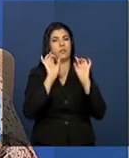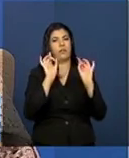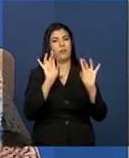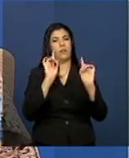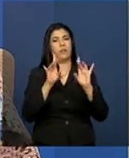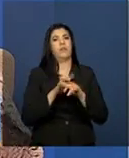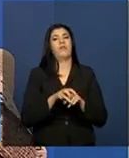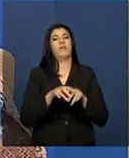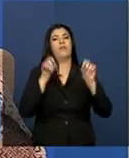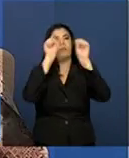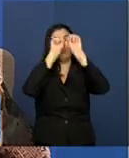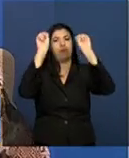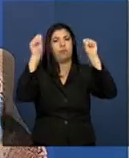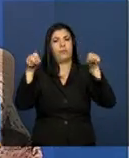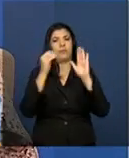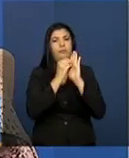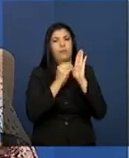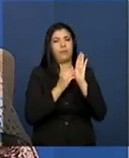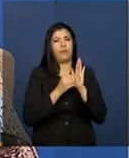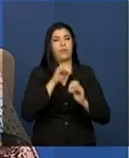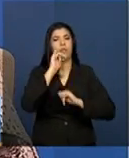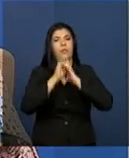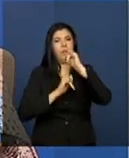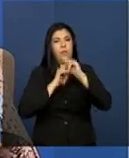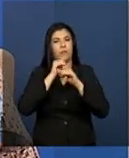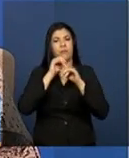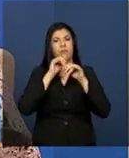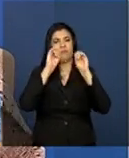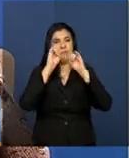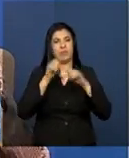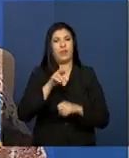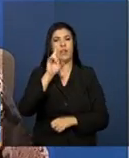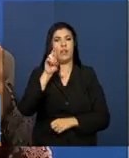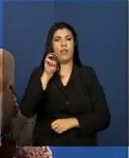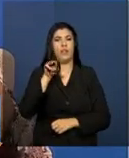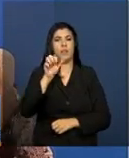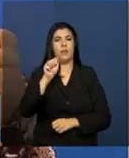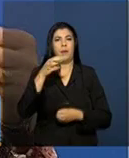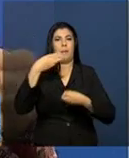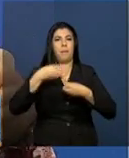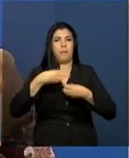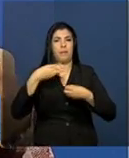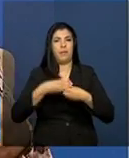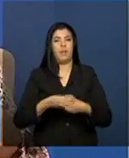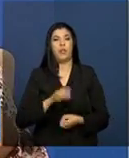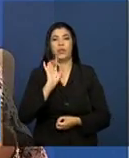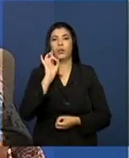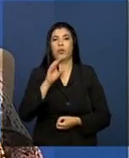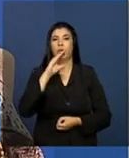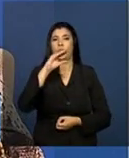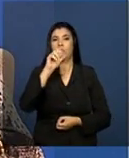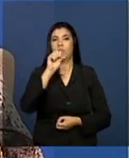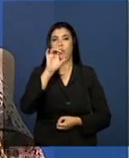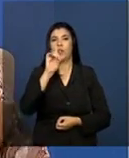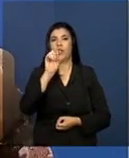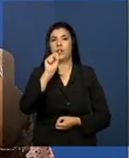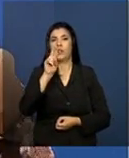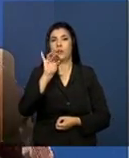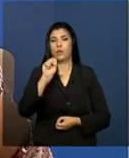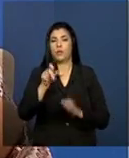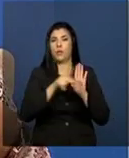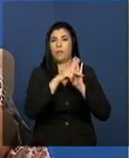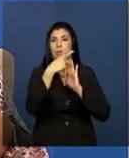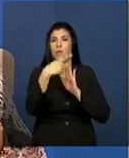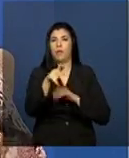eletrônico, que é o perfil rma.município. Deixar apenas o Cade Suas para os gestores e os coordenadores, isso é